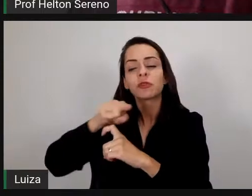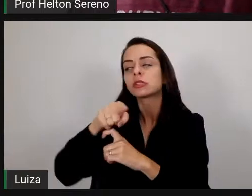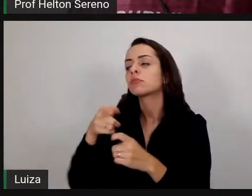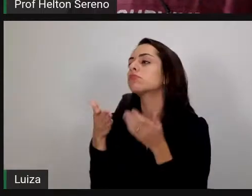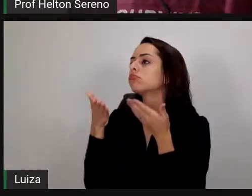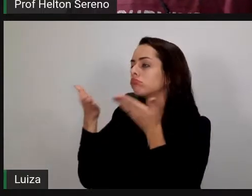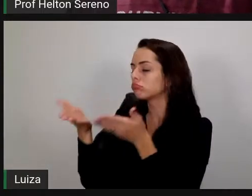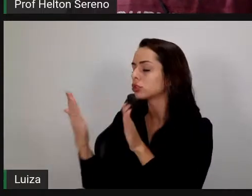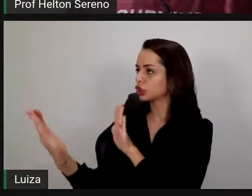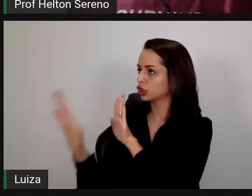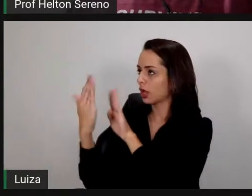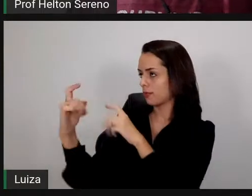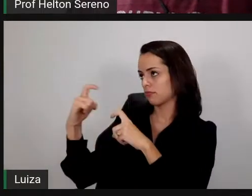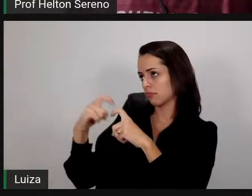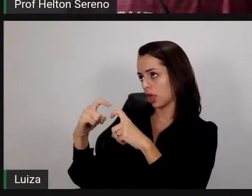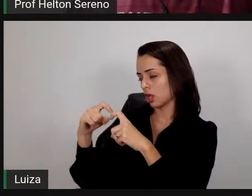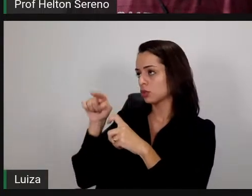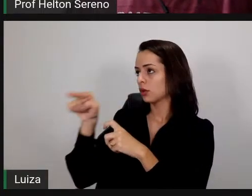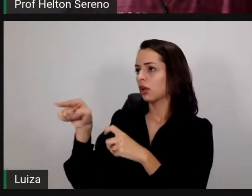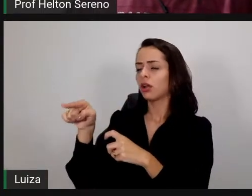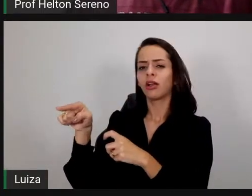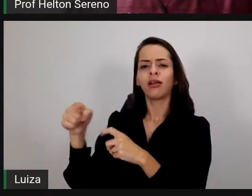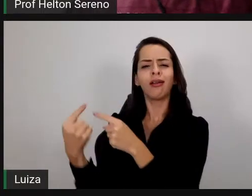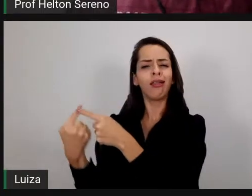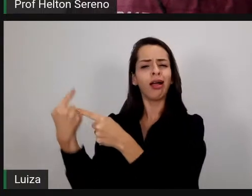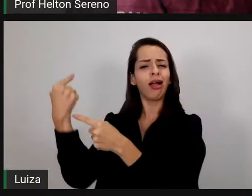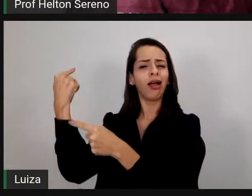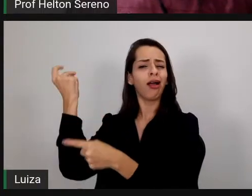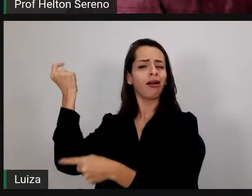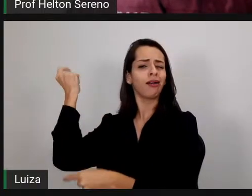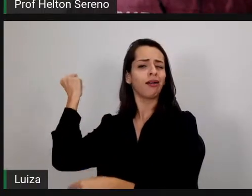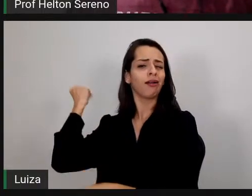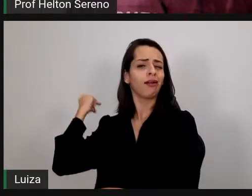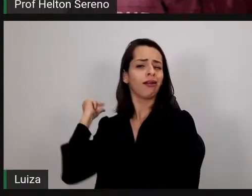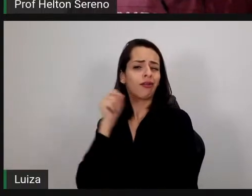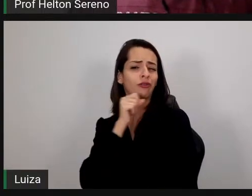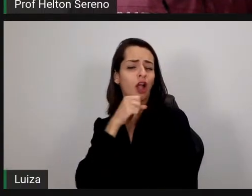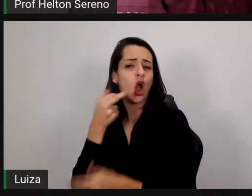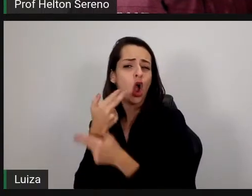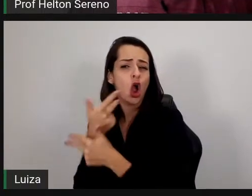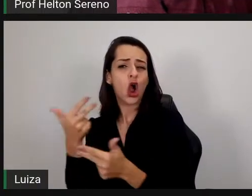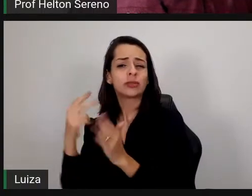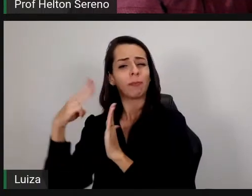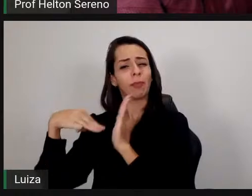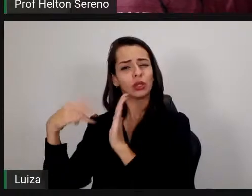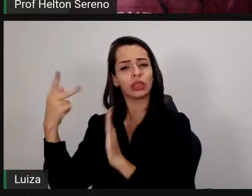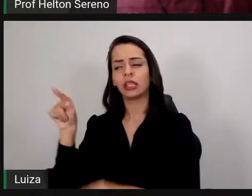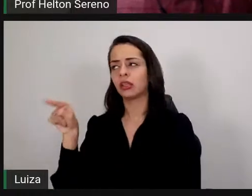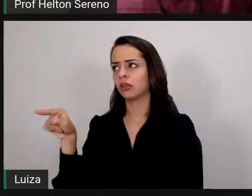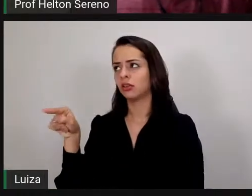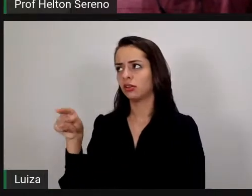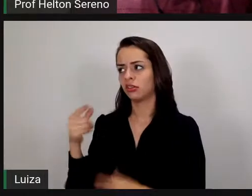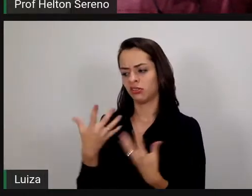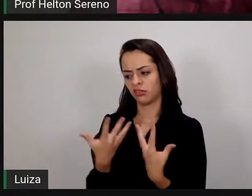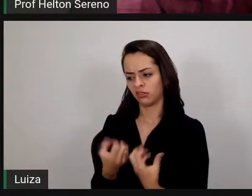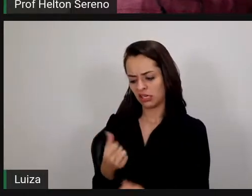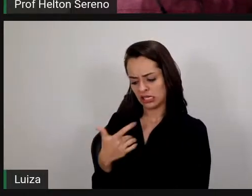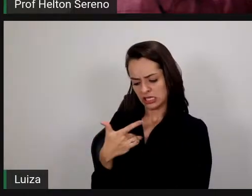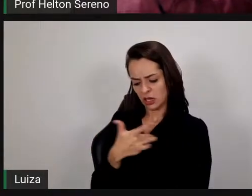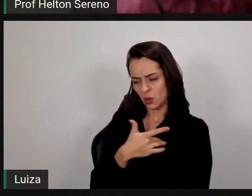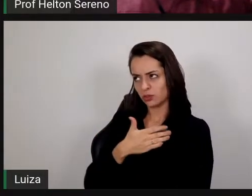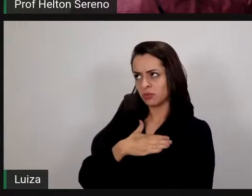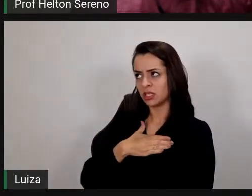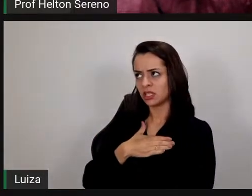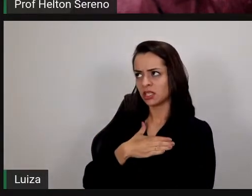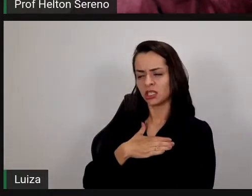aceitam a mesma metodologia do professor lá na frente falando e os alunos sentados tendo que ouvir? A gente tem que evoluir, tudo